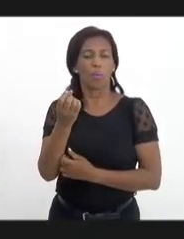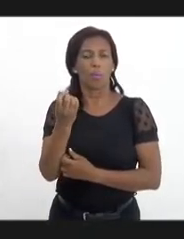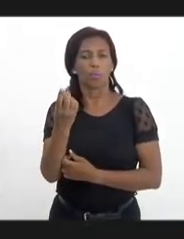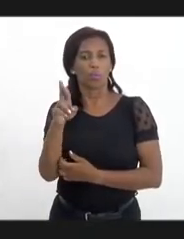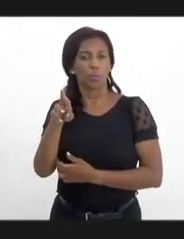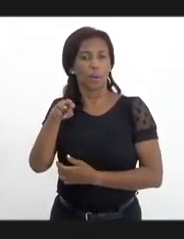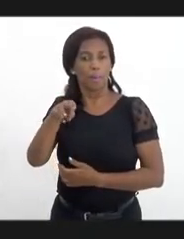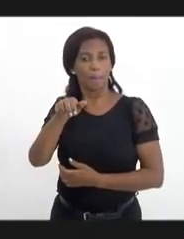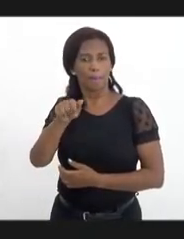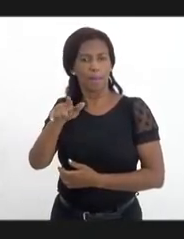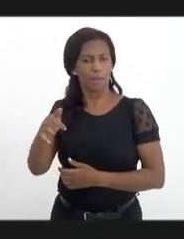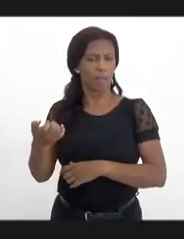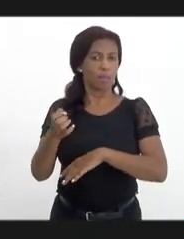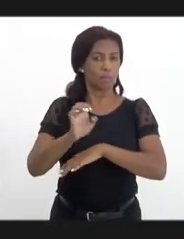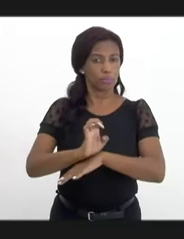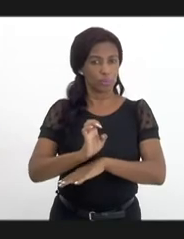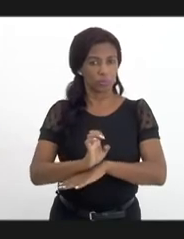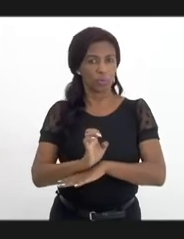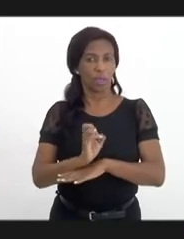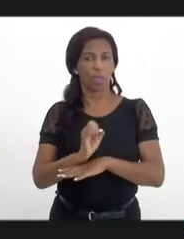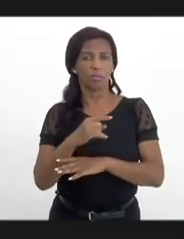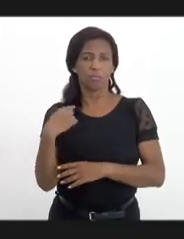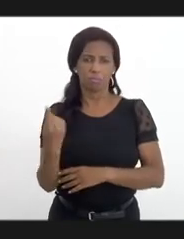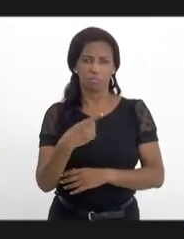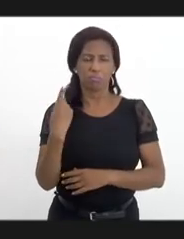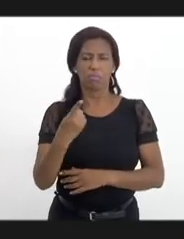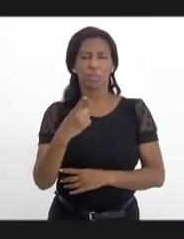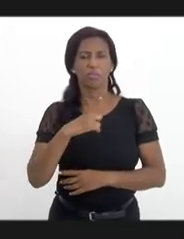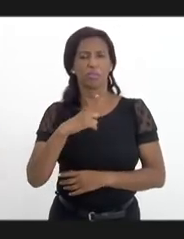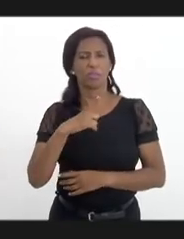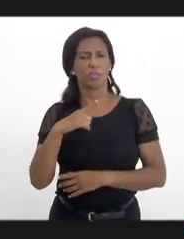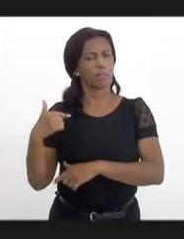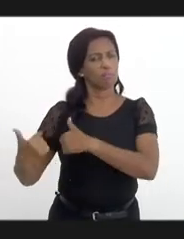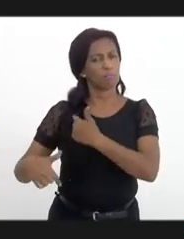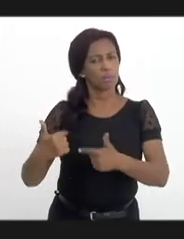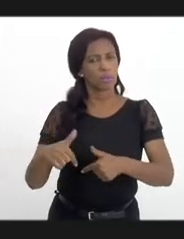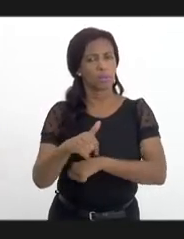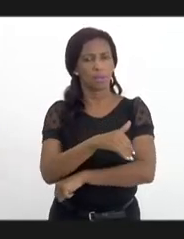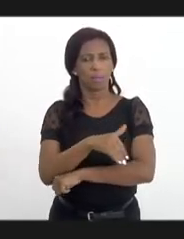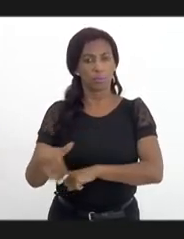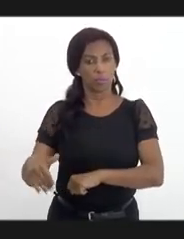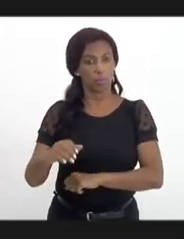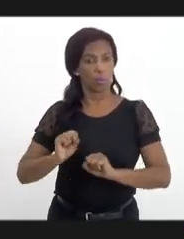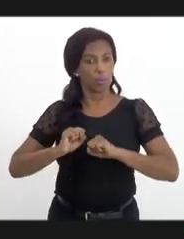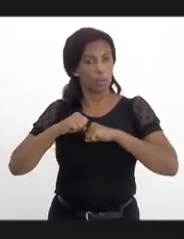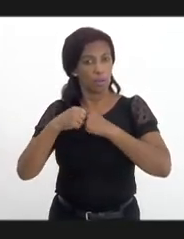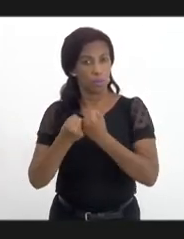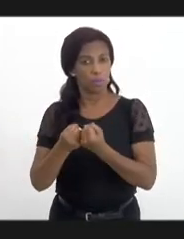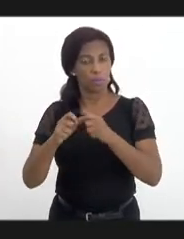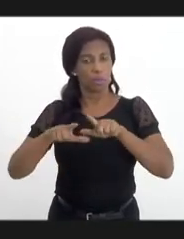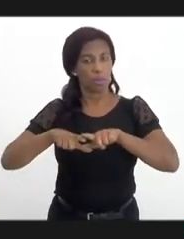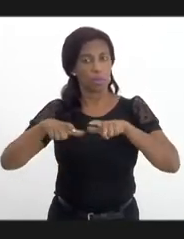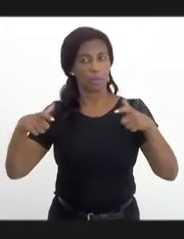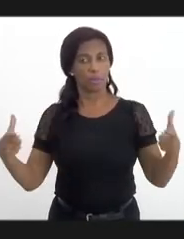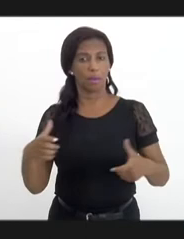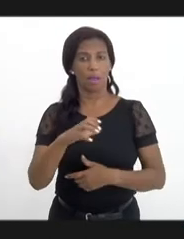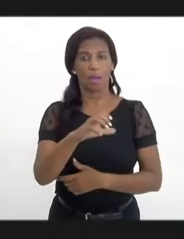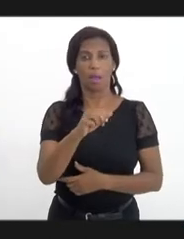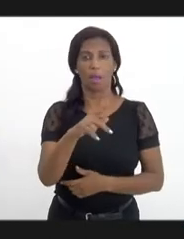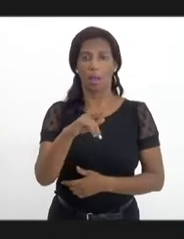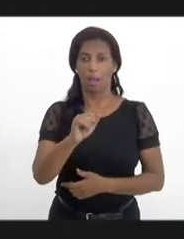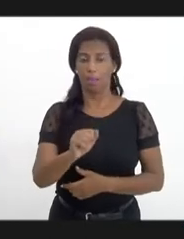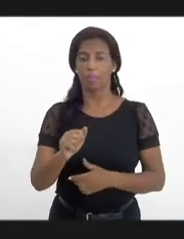disposição para os dados, a gente tem o censo de pop rua, e queria reforçar a questão da ampliação dos CAPSADs